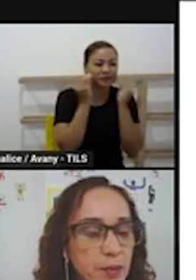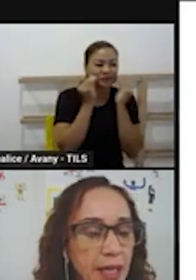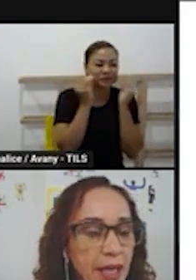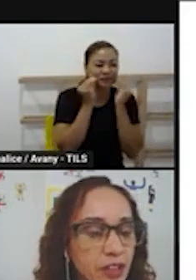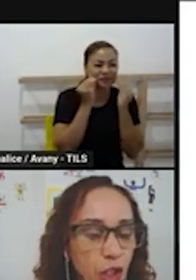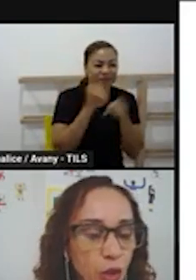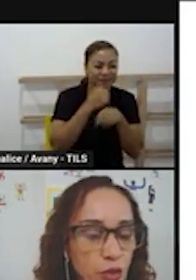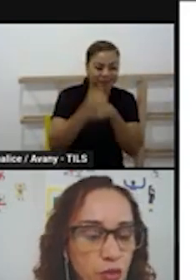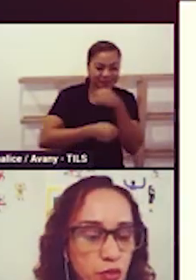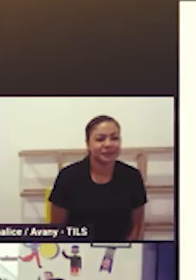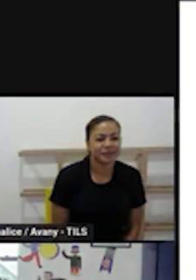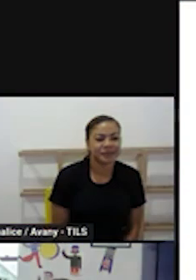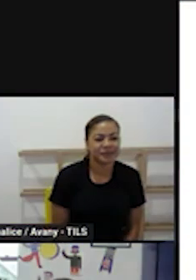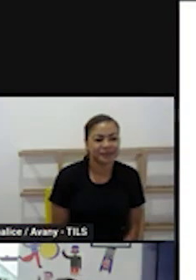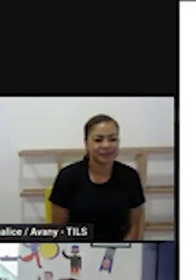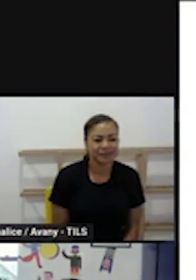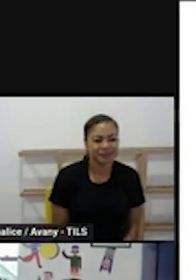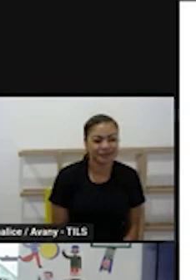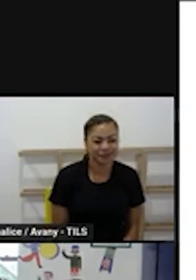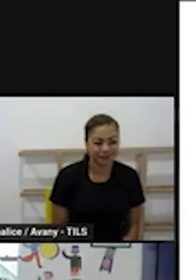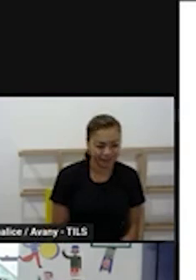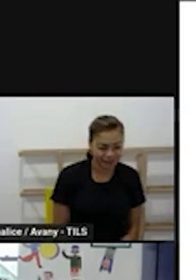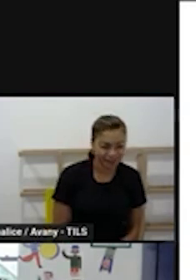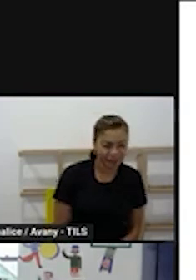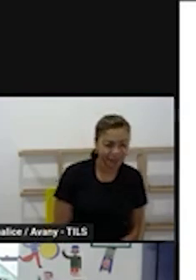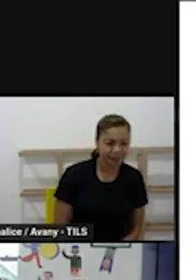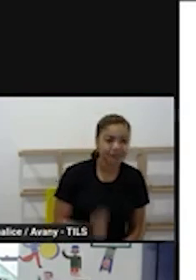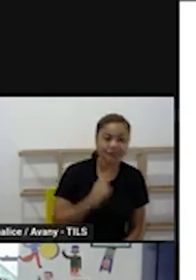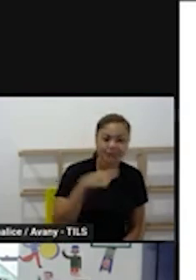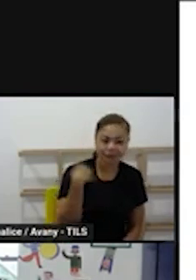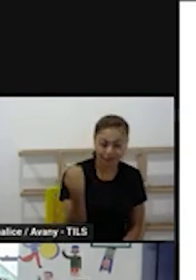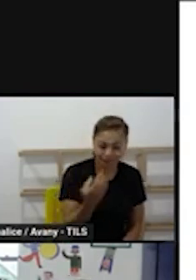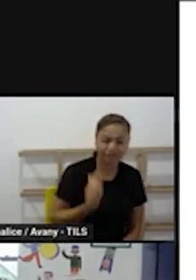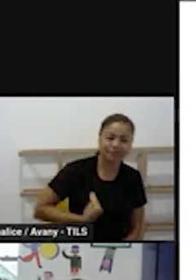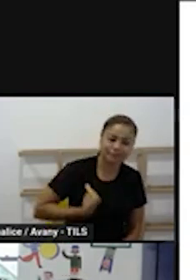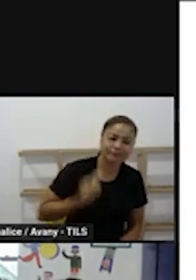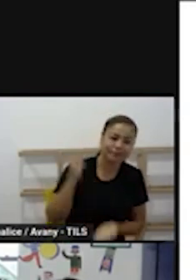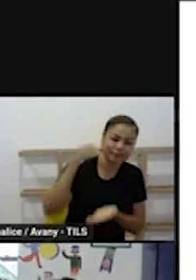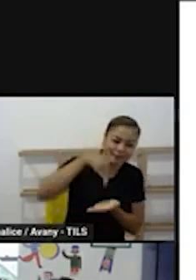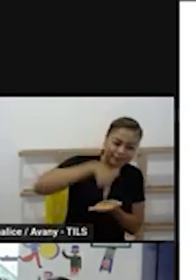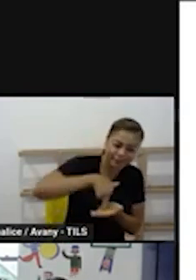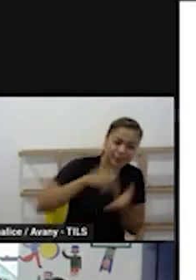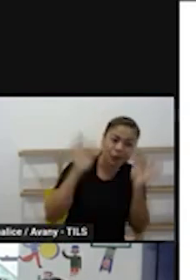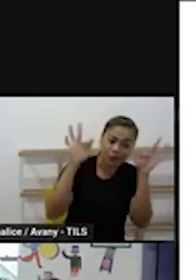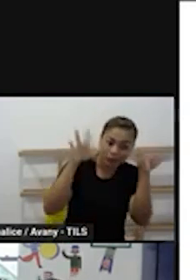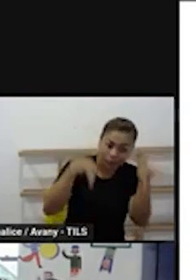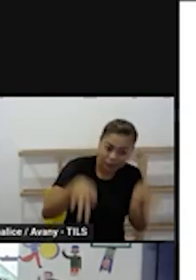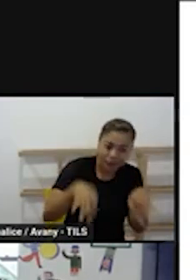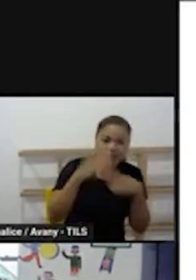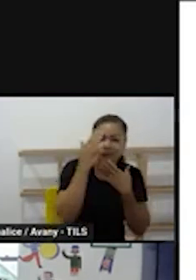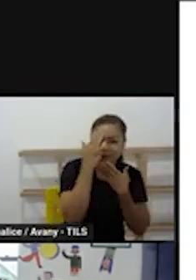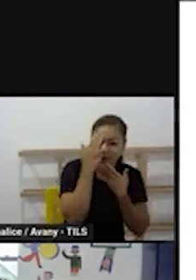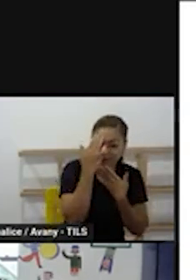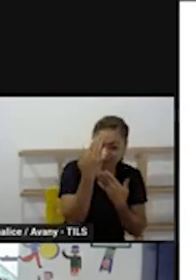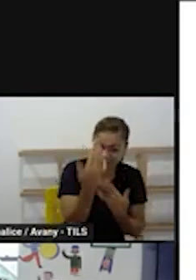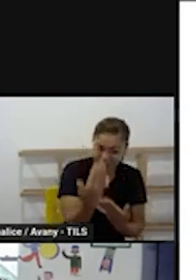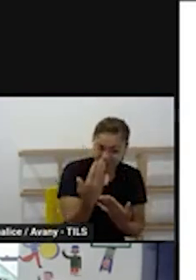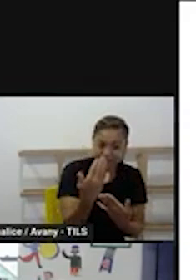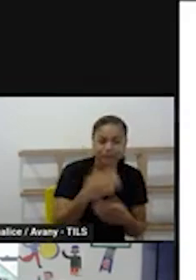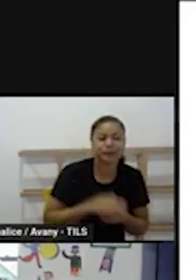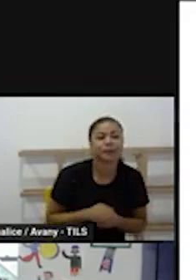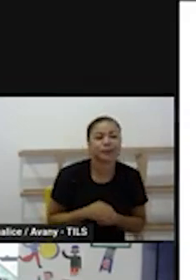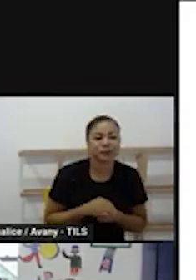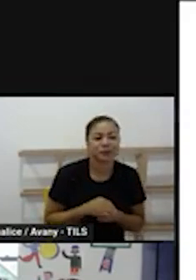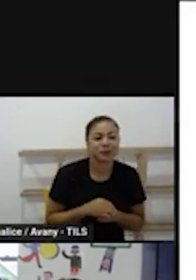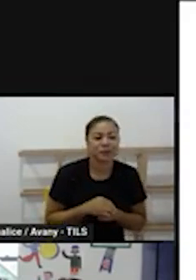2020 quero agradecer a todos que estão aqui por ter ficado até o final colocar à disposição